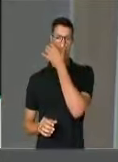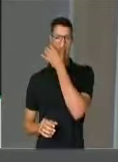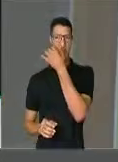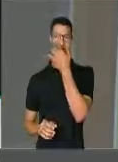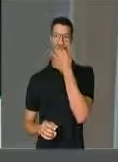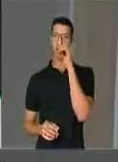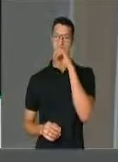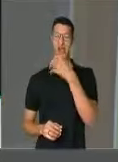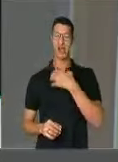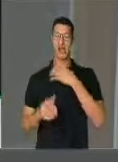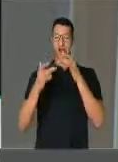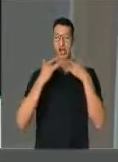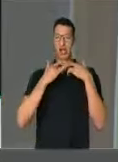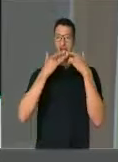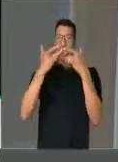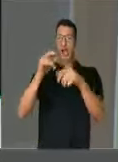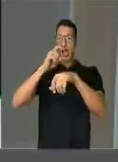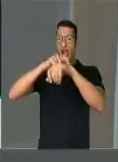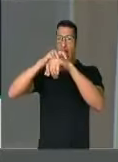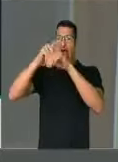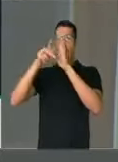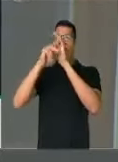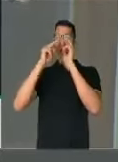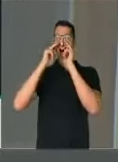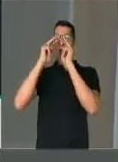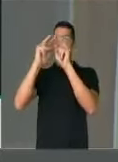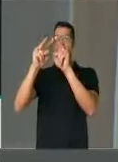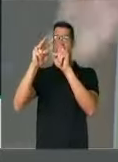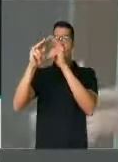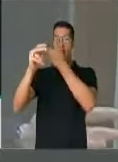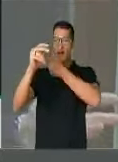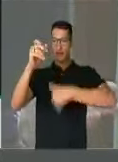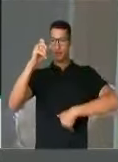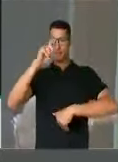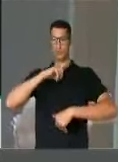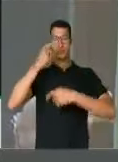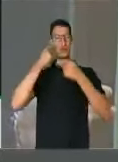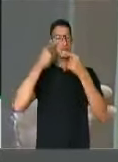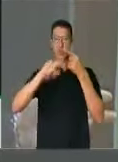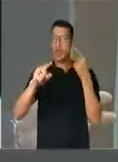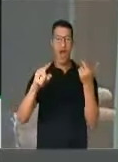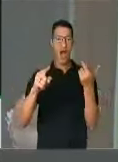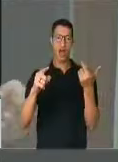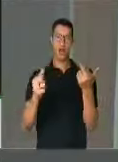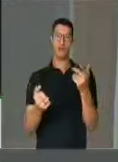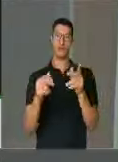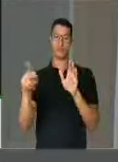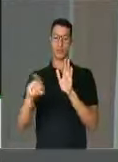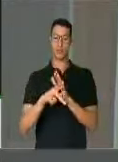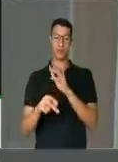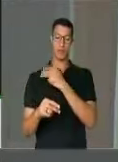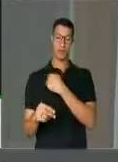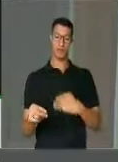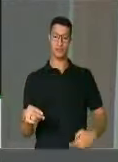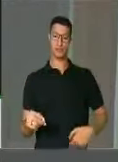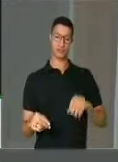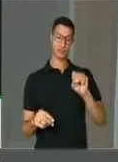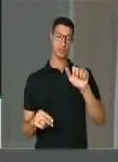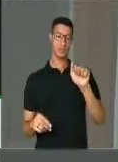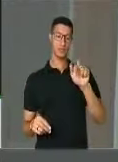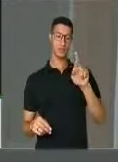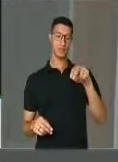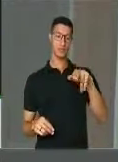Presidente, eu me solidarizo neste momento, porque veja só, o governo tem suas contradições. O próprio ministro Sarney